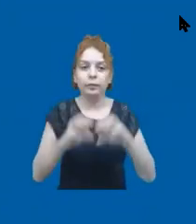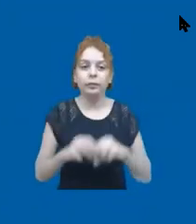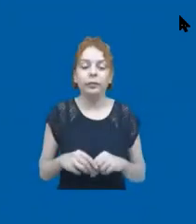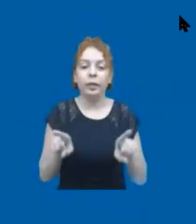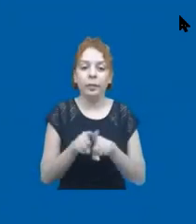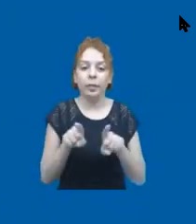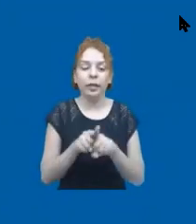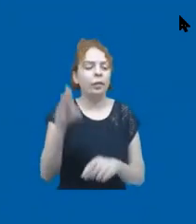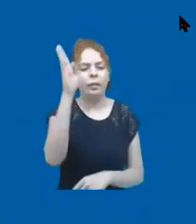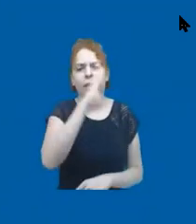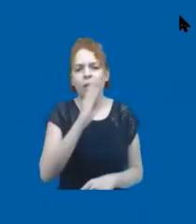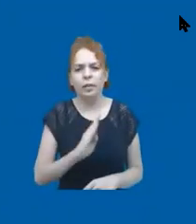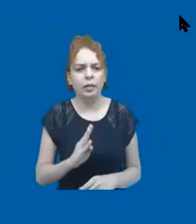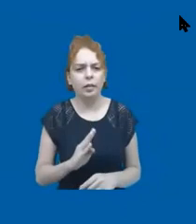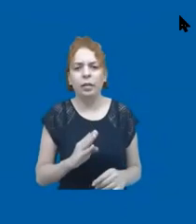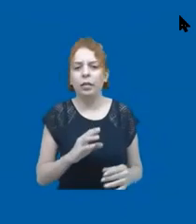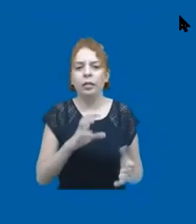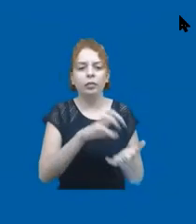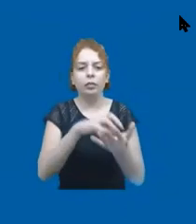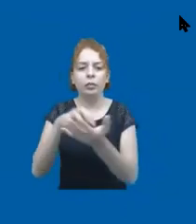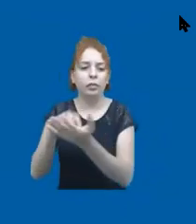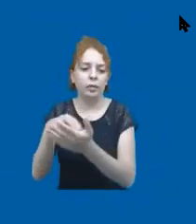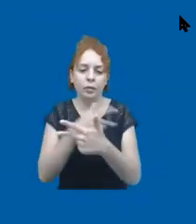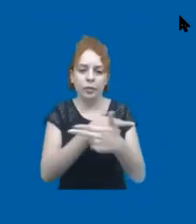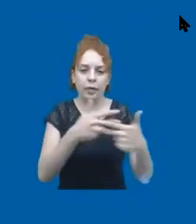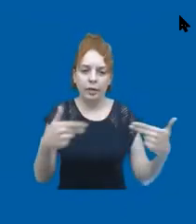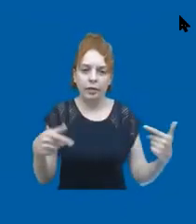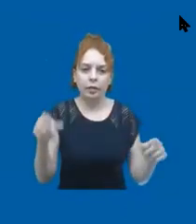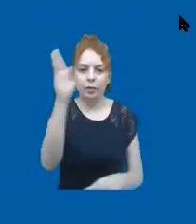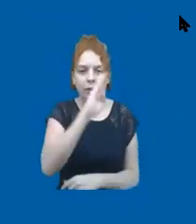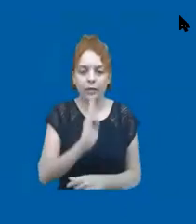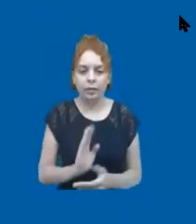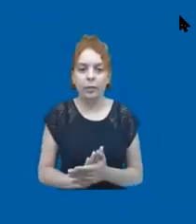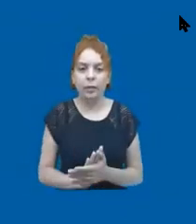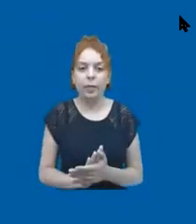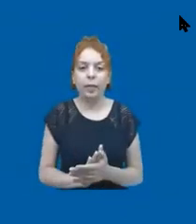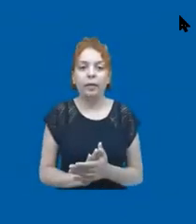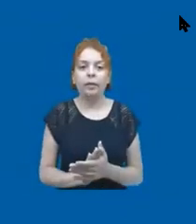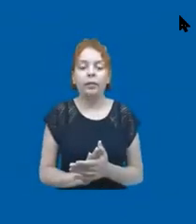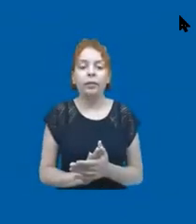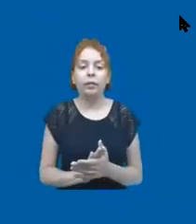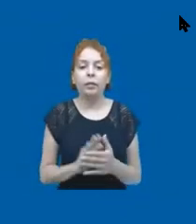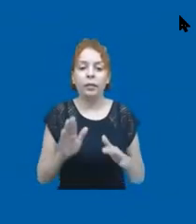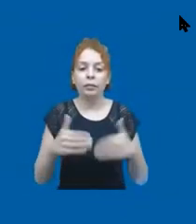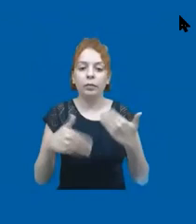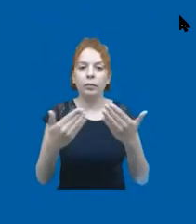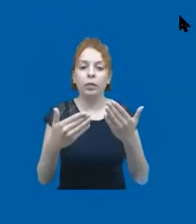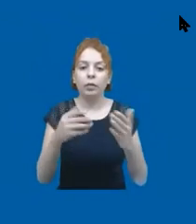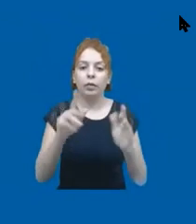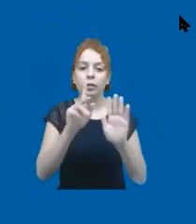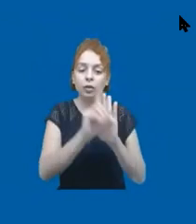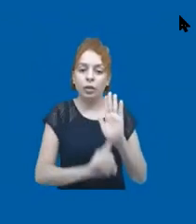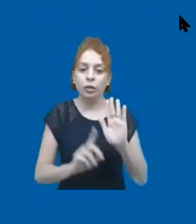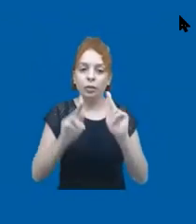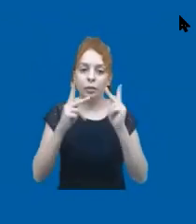do Brasil e de organizações não governamentais aqui do Brasil, em iniciativas de promoção dos direitos humanos e da